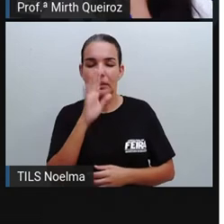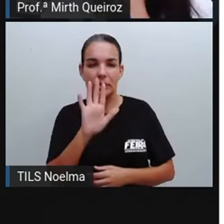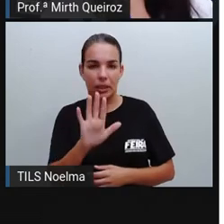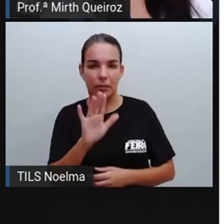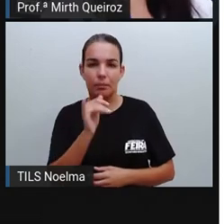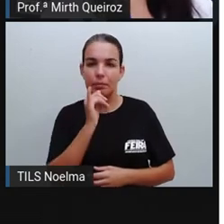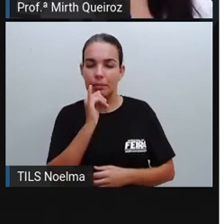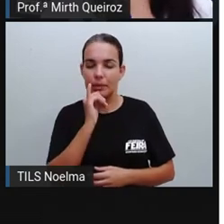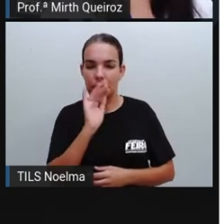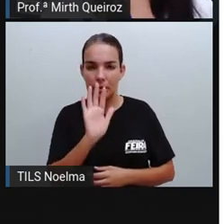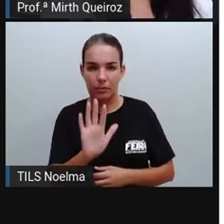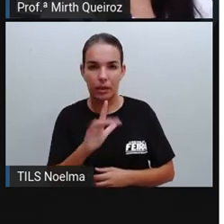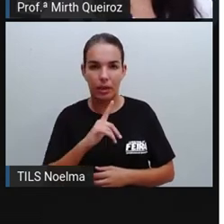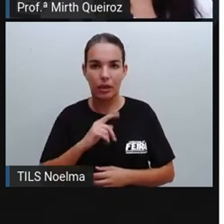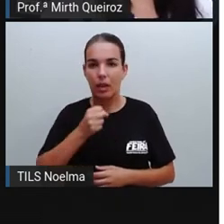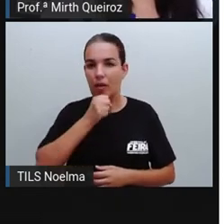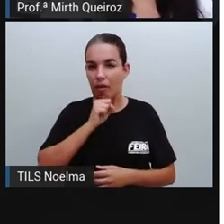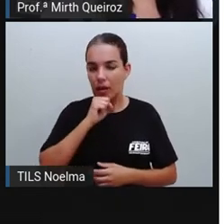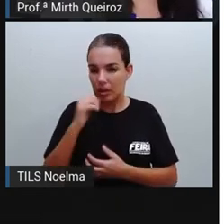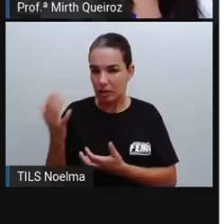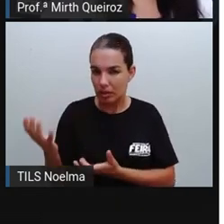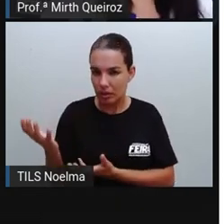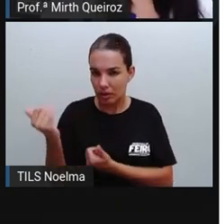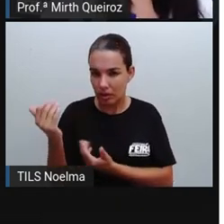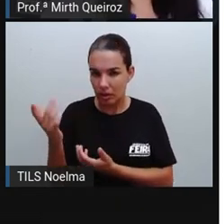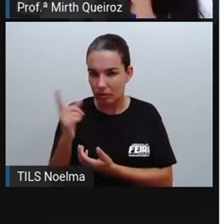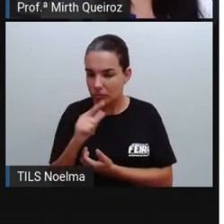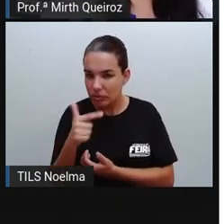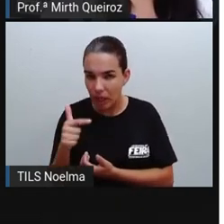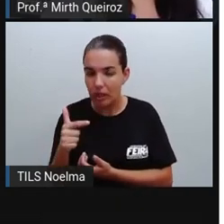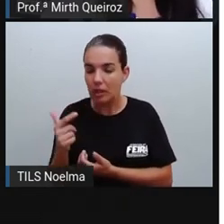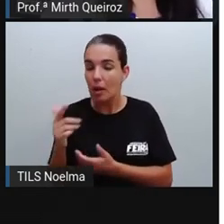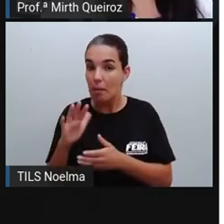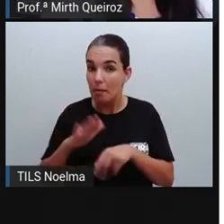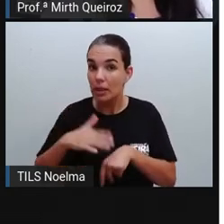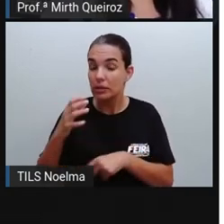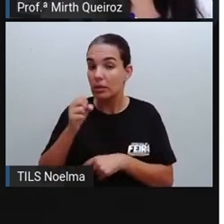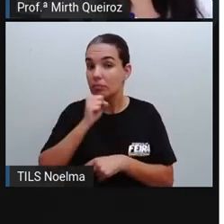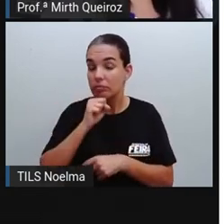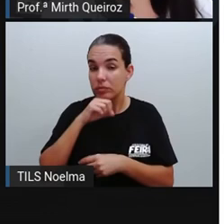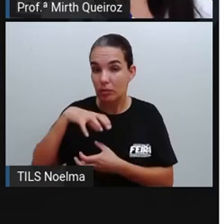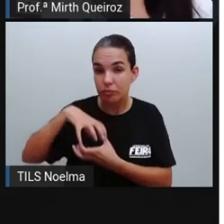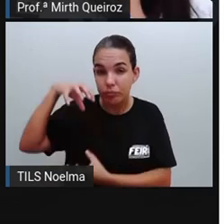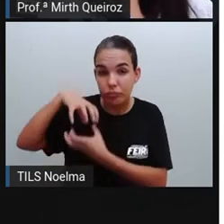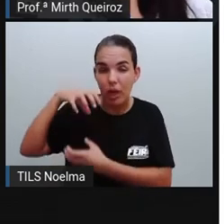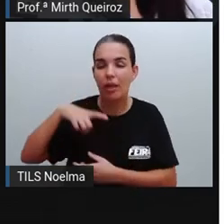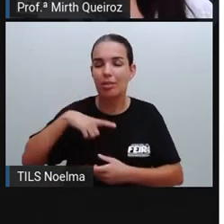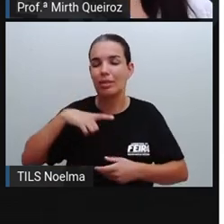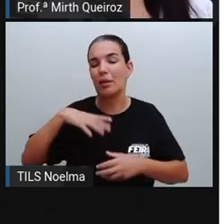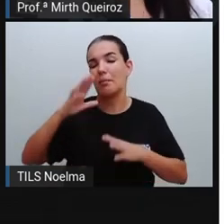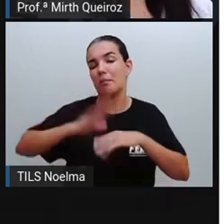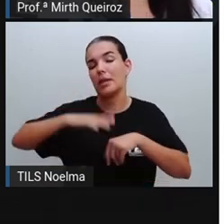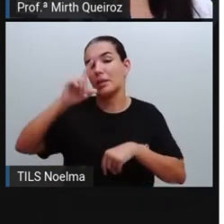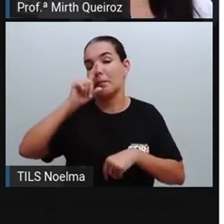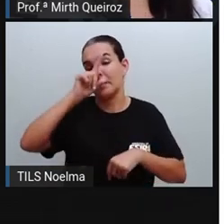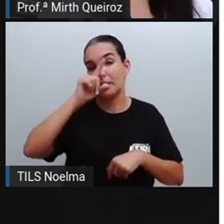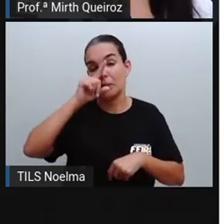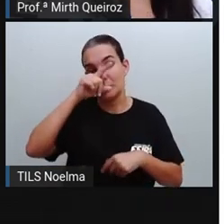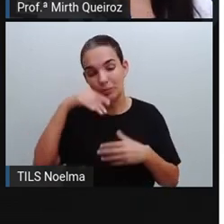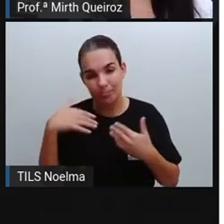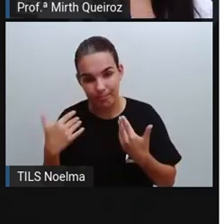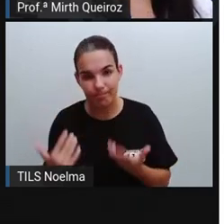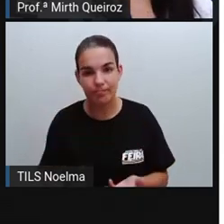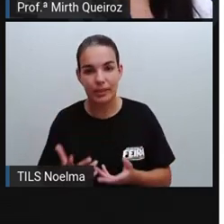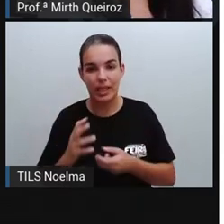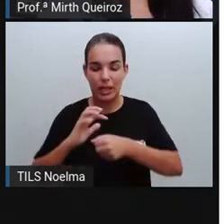avançadas, idosas, eles apresentam o maior risco de desenvolver o caso mais grave da doença, que no caso seria